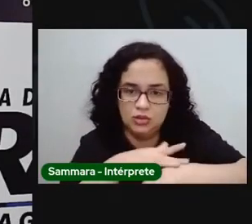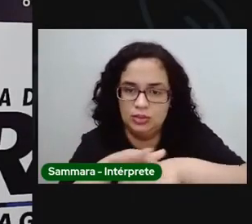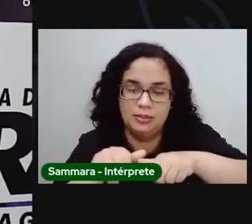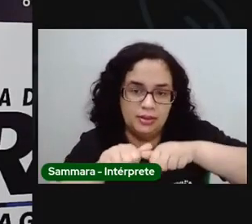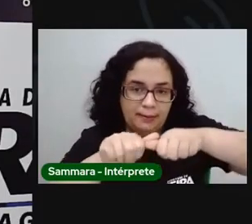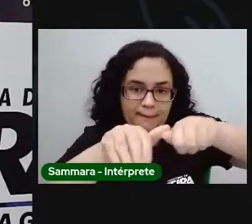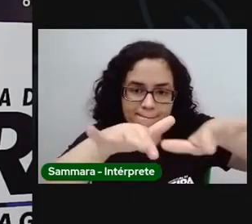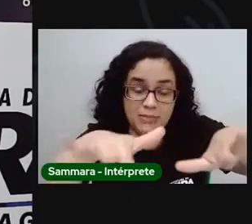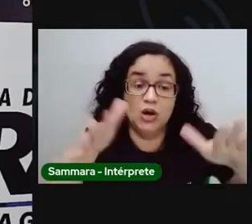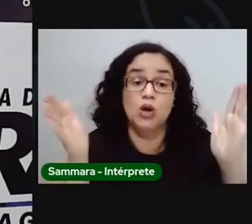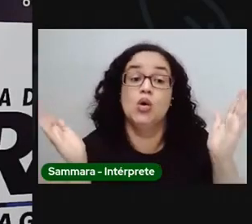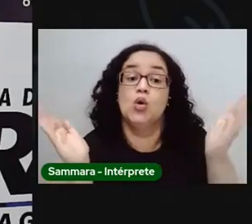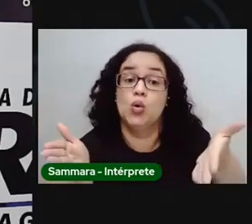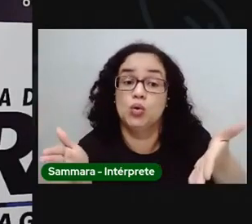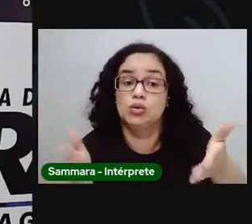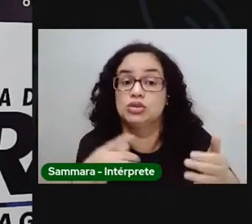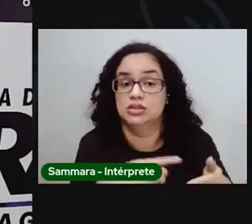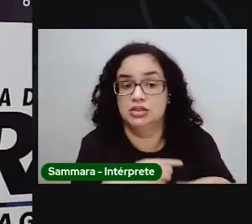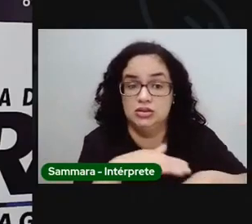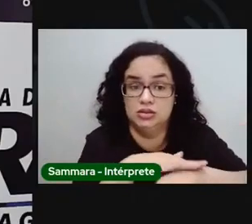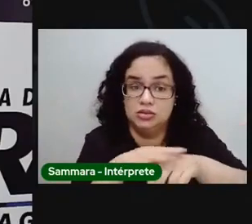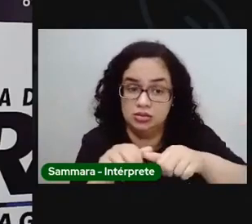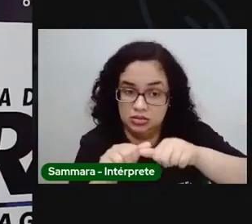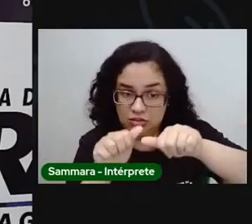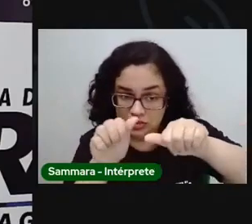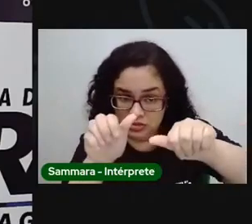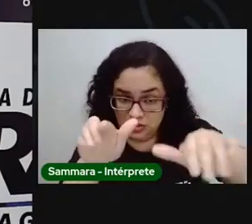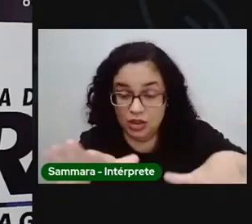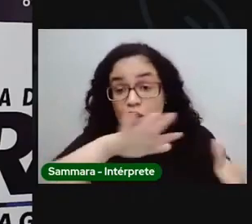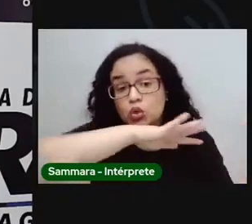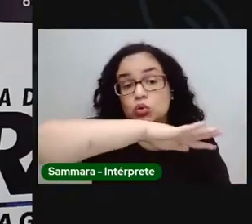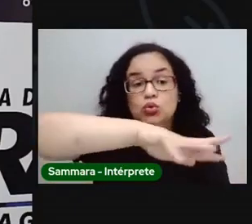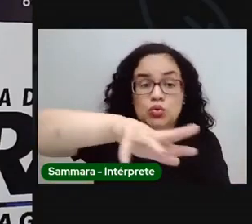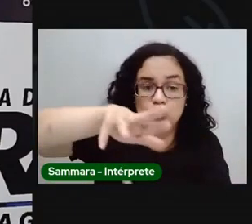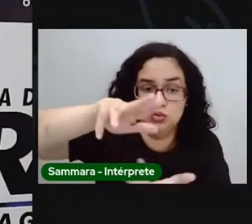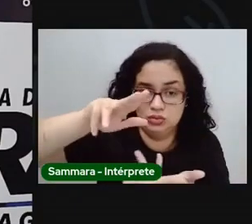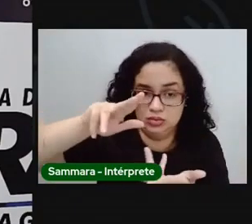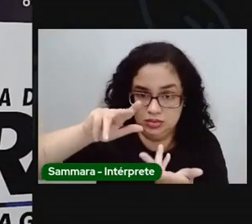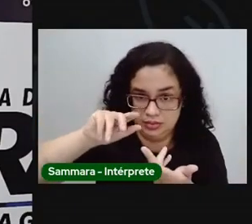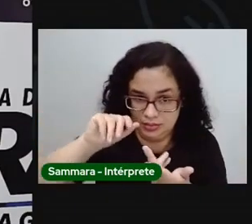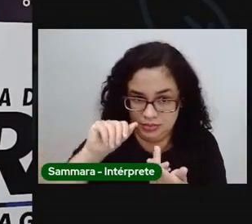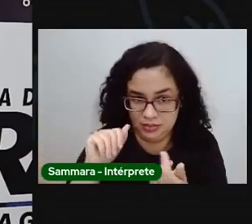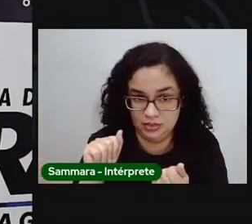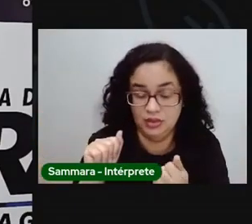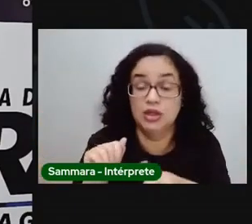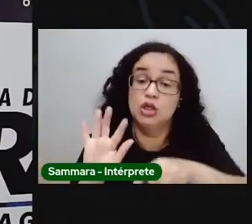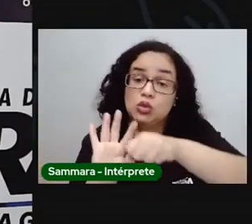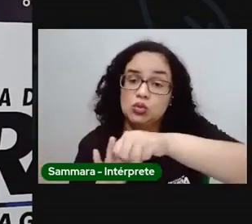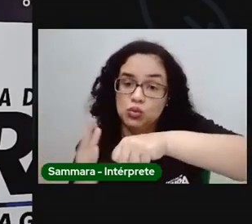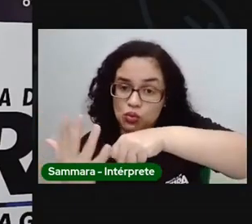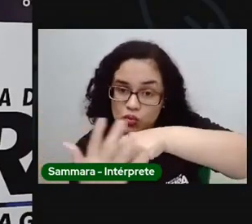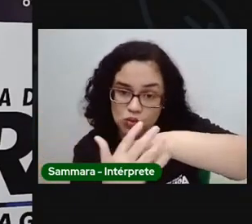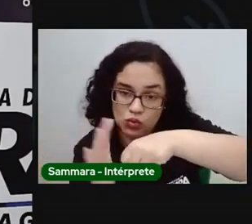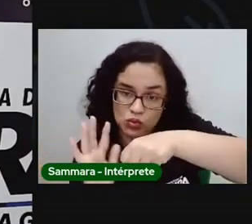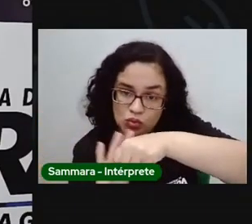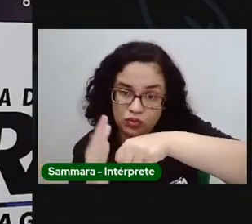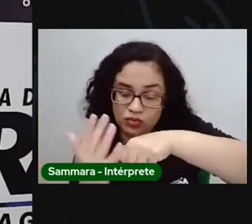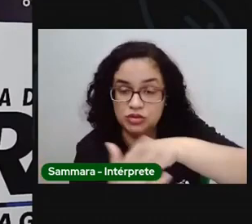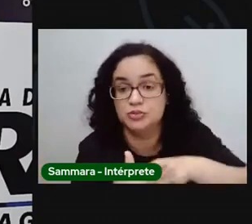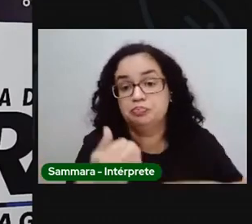No caso, hoje a tá enfrentando uma pandemia, né? Porque é no mundo inteiro, que é a do COVID, COVID-19.